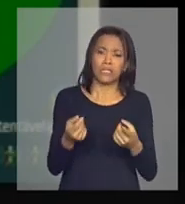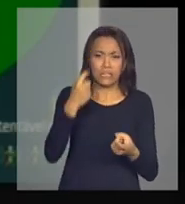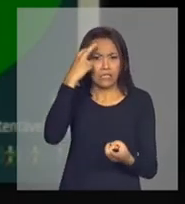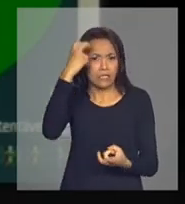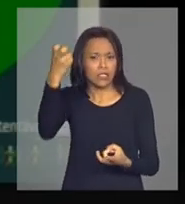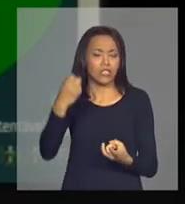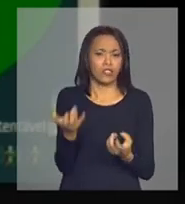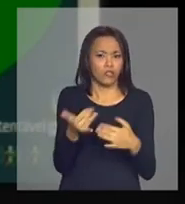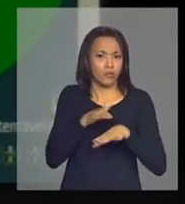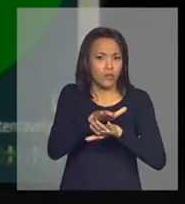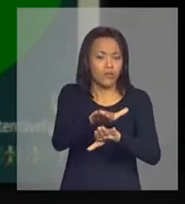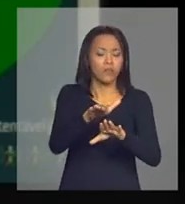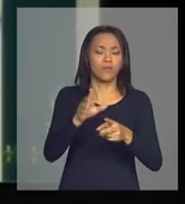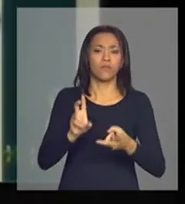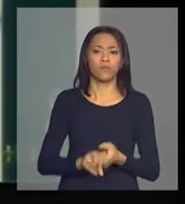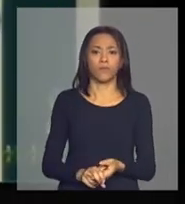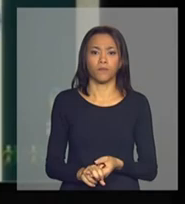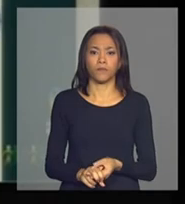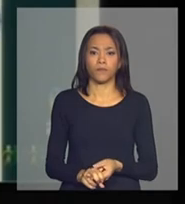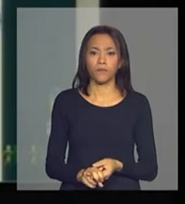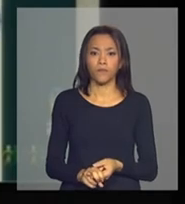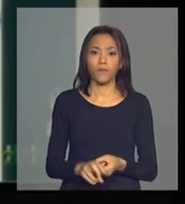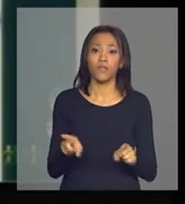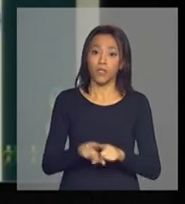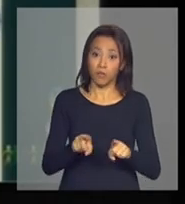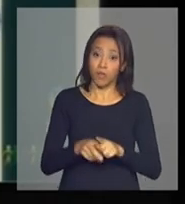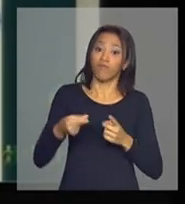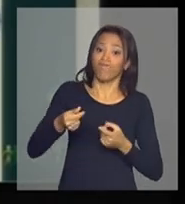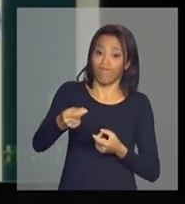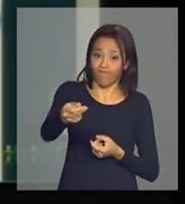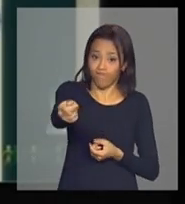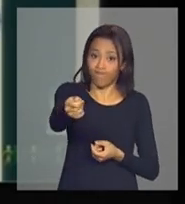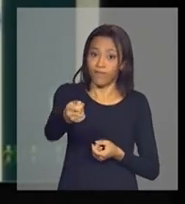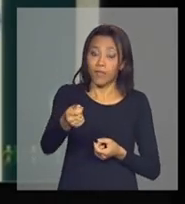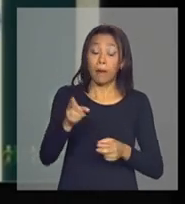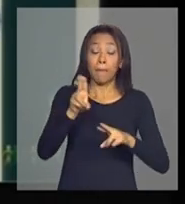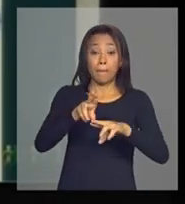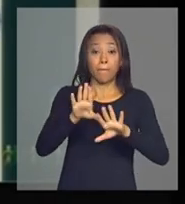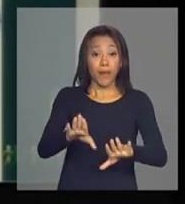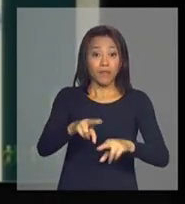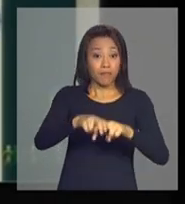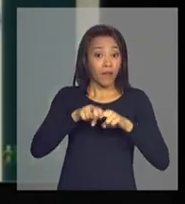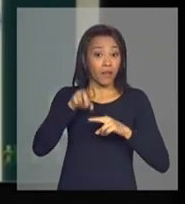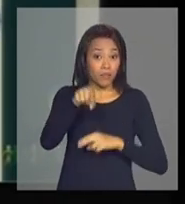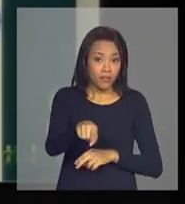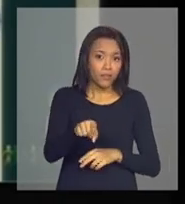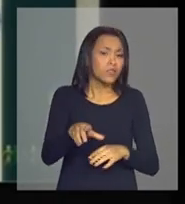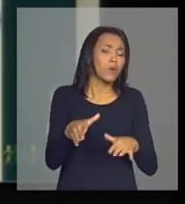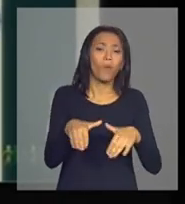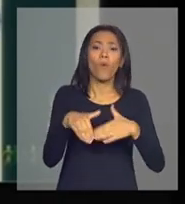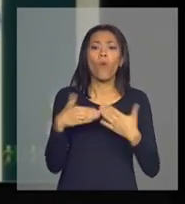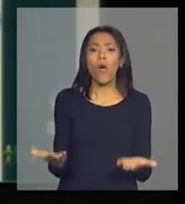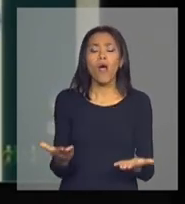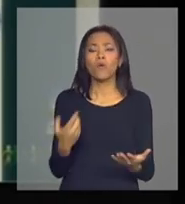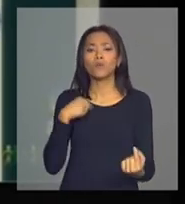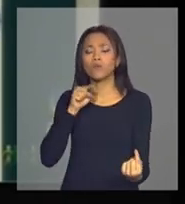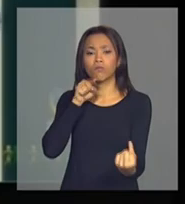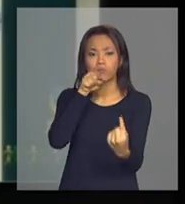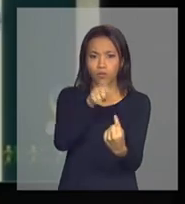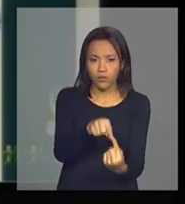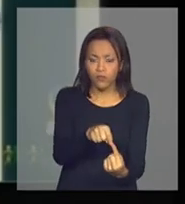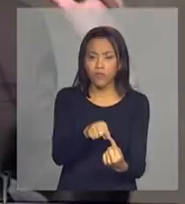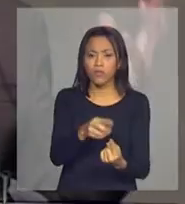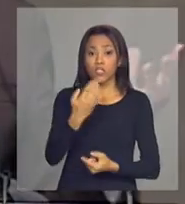inteligente e sustentável. Para isso, quais são os objetivos